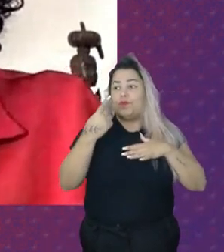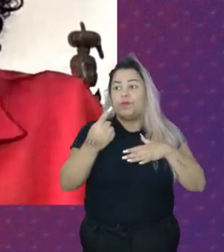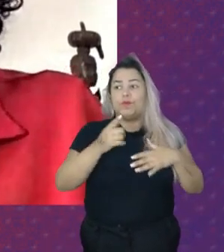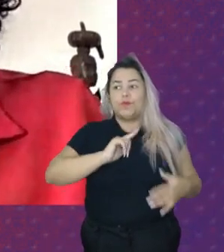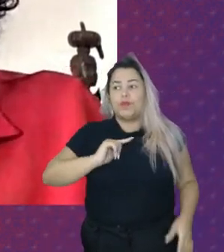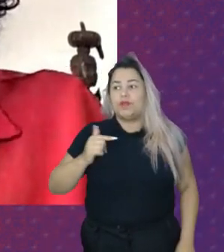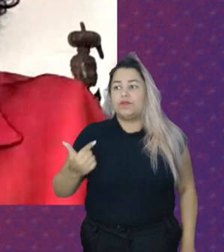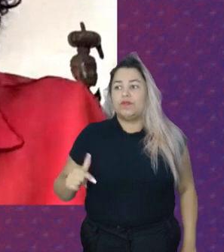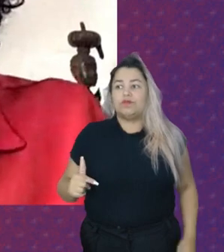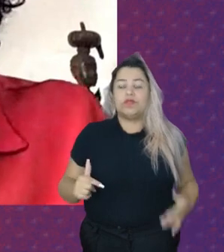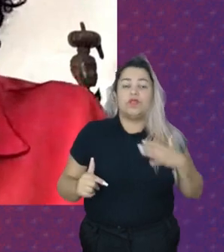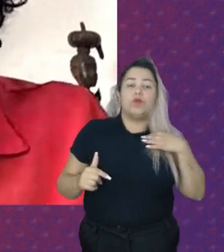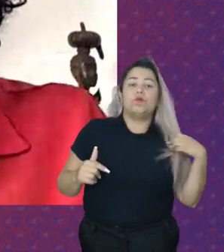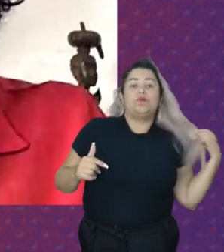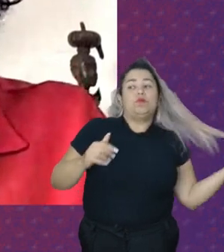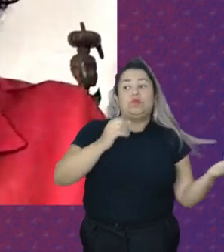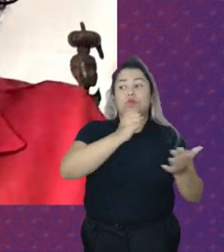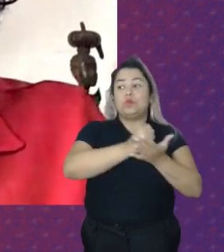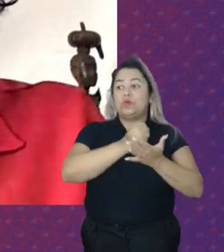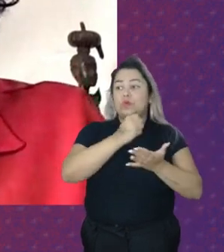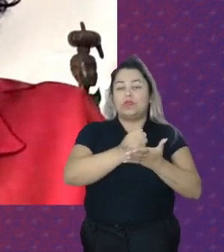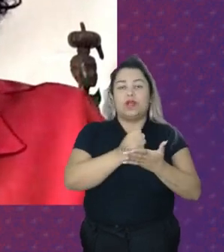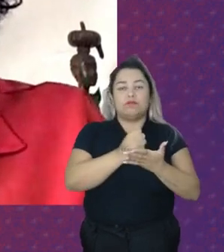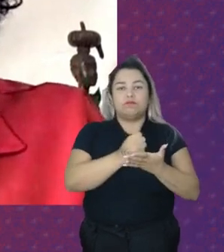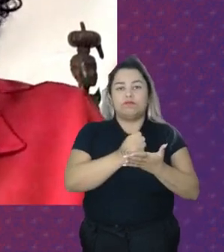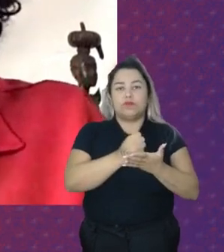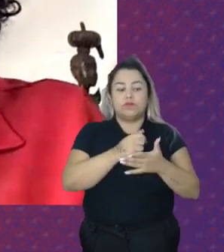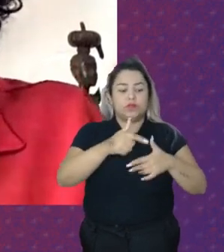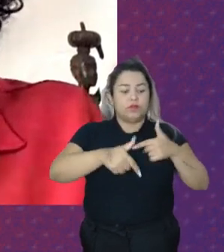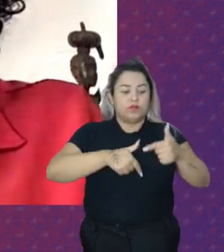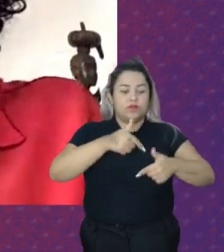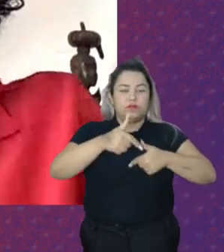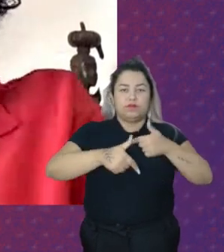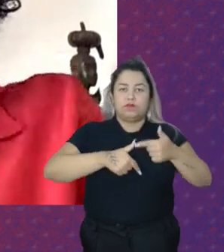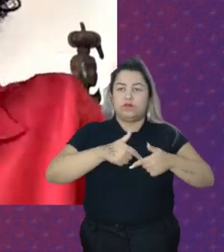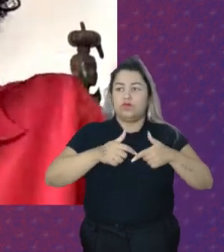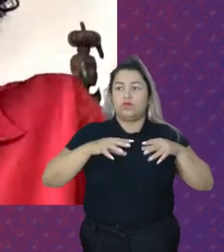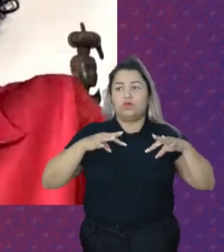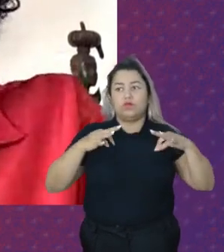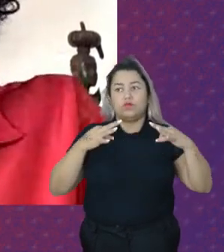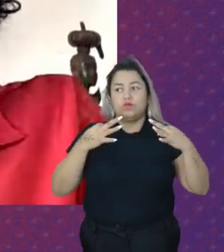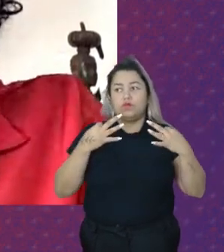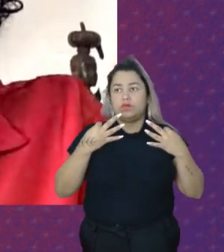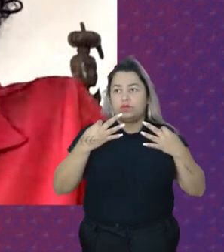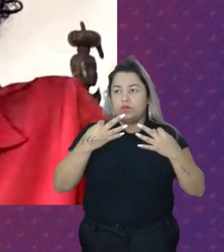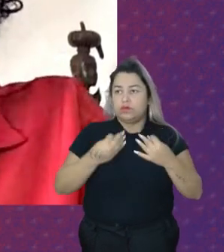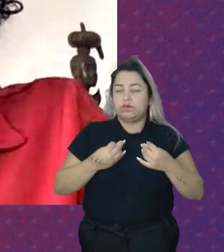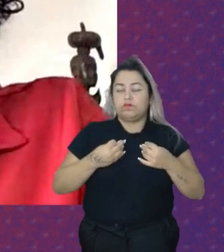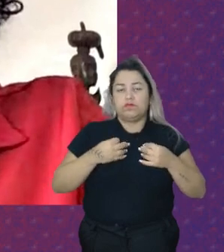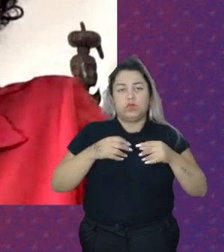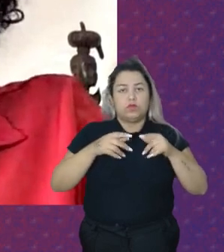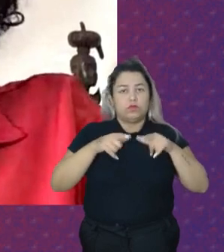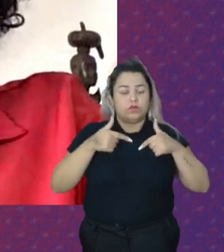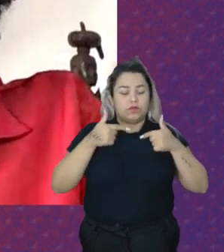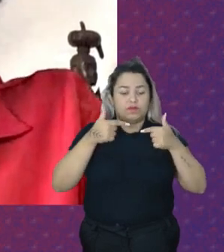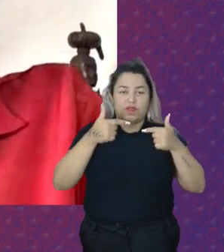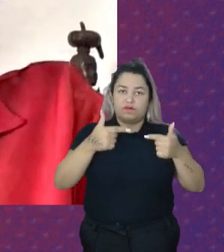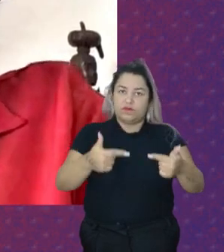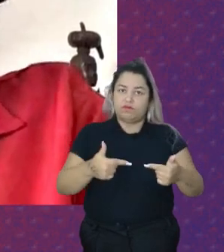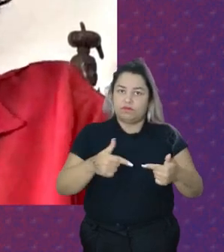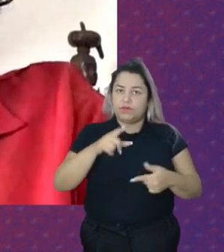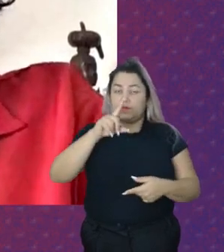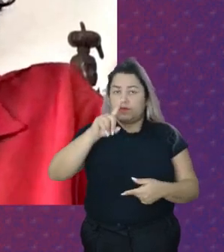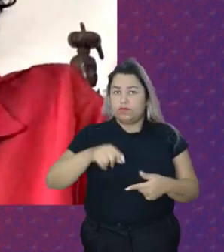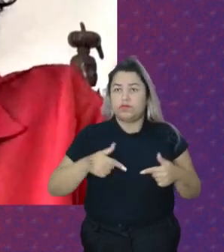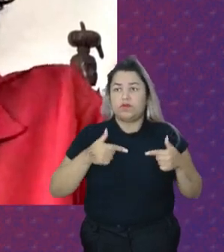Ali o seu Contrato Assinado Enquanto Trabalhadora Então Todos Esses Desafios São